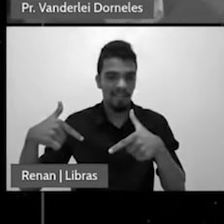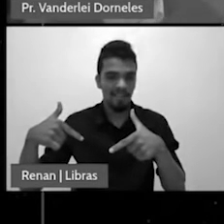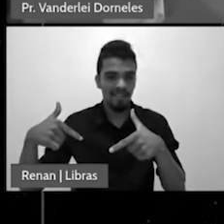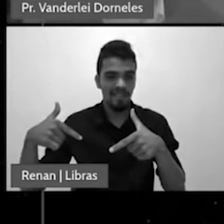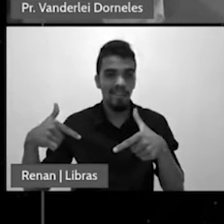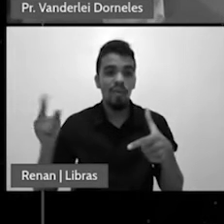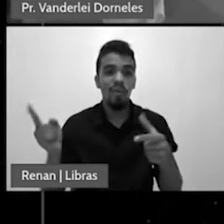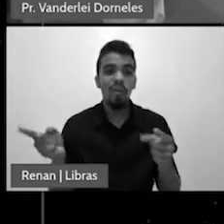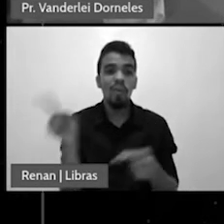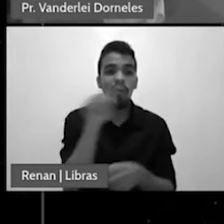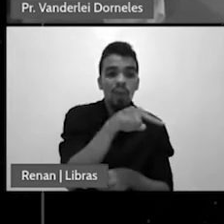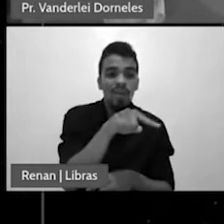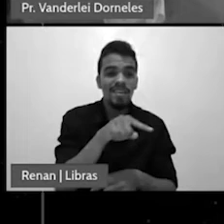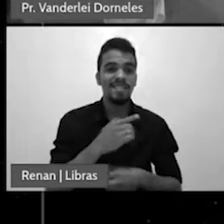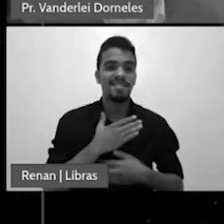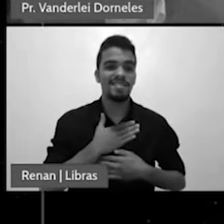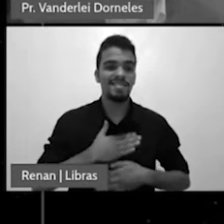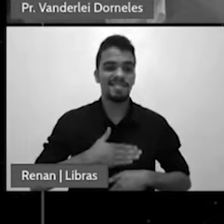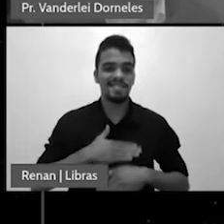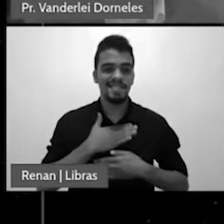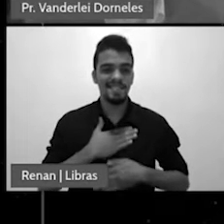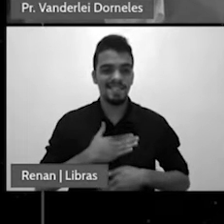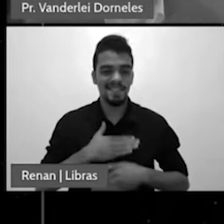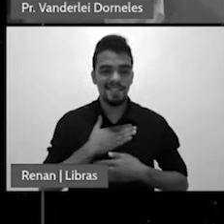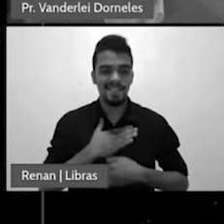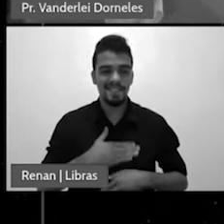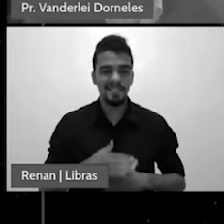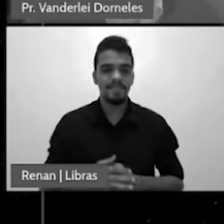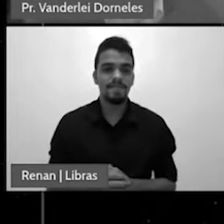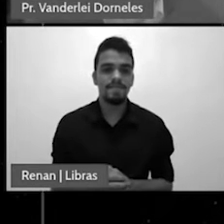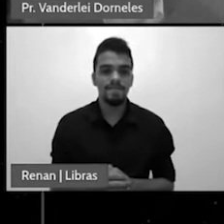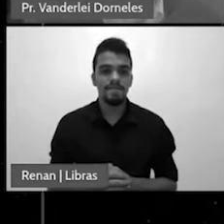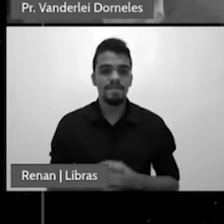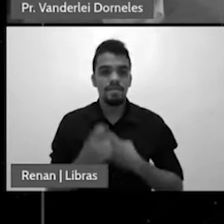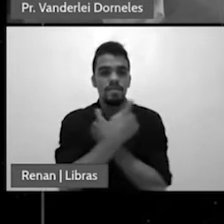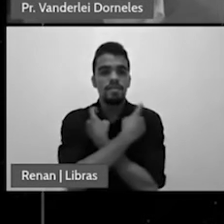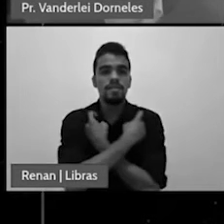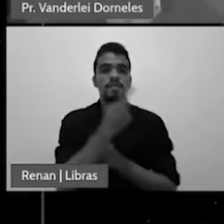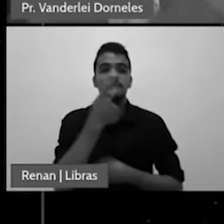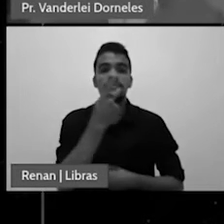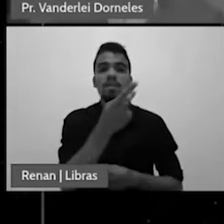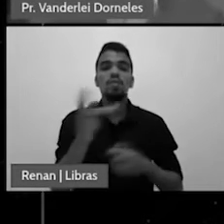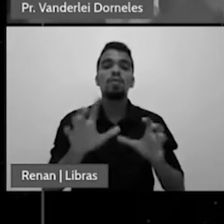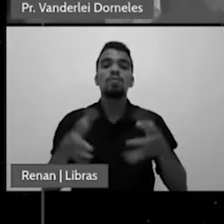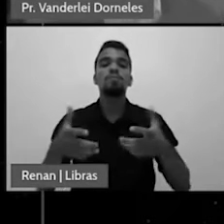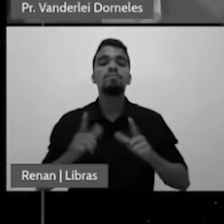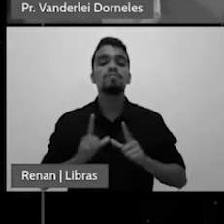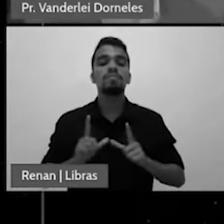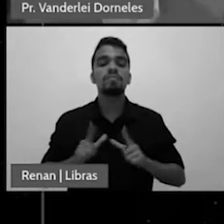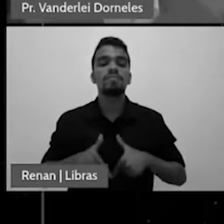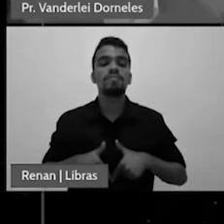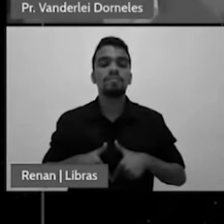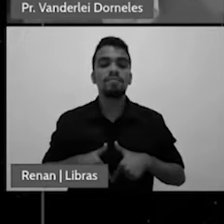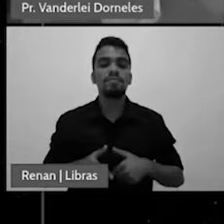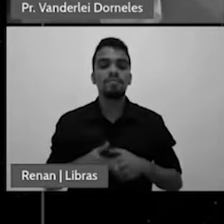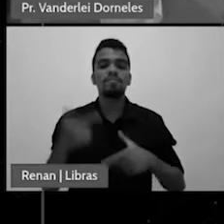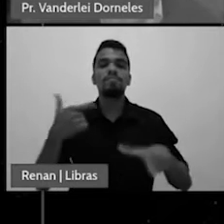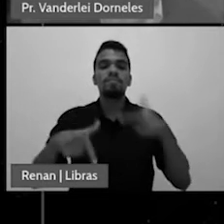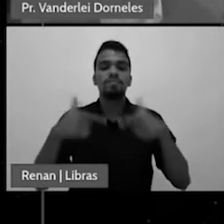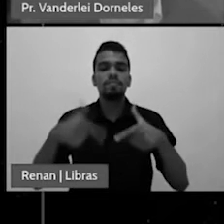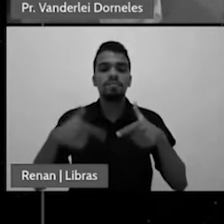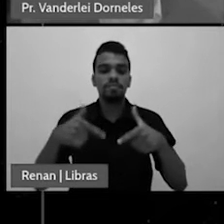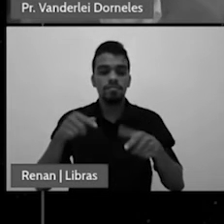diz assim, E de as vossas tarefas? O faraó diz aos israelitas. E disse também ainda o faraó, O povo da terra é muito e vós o